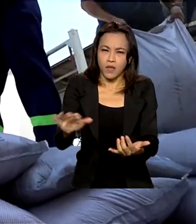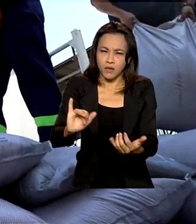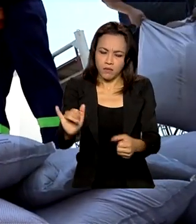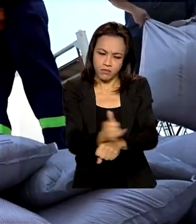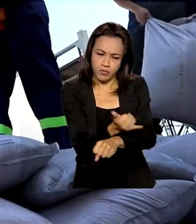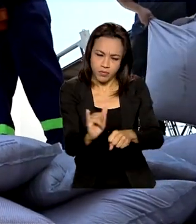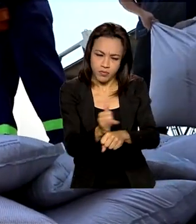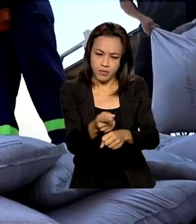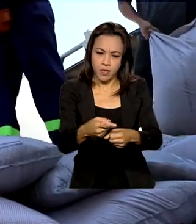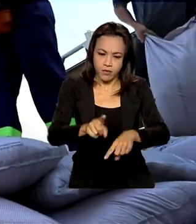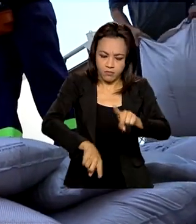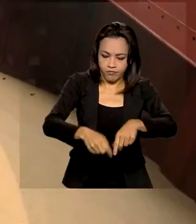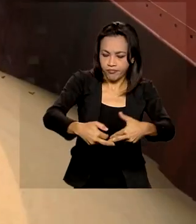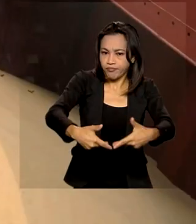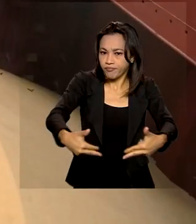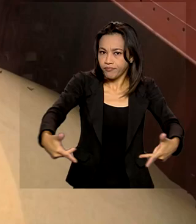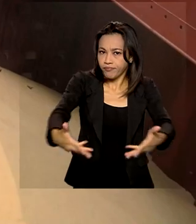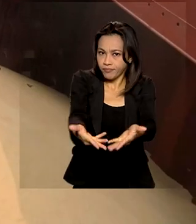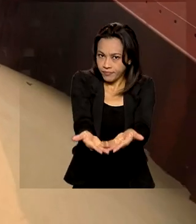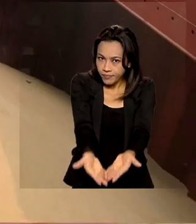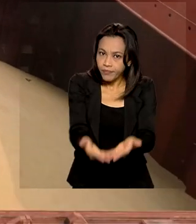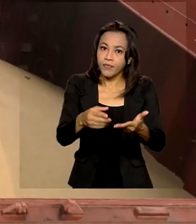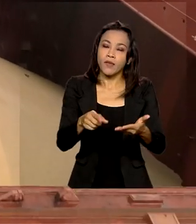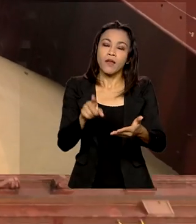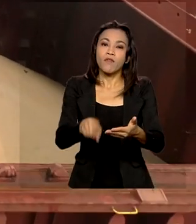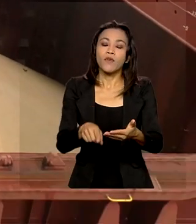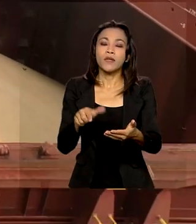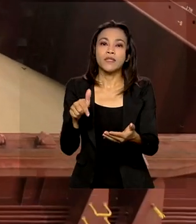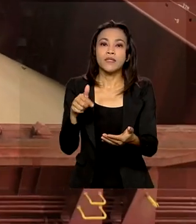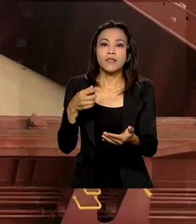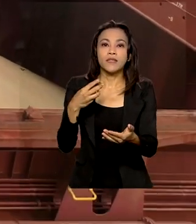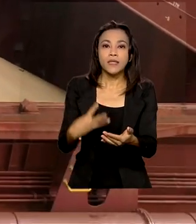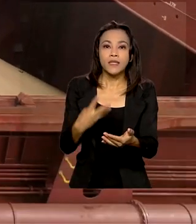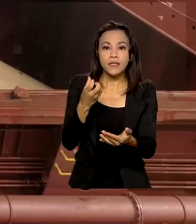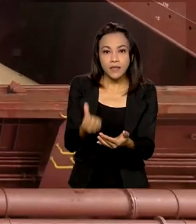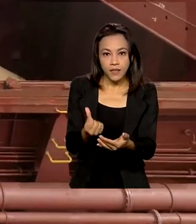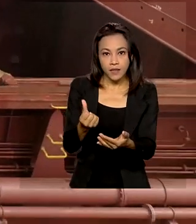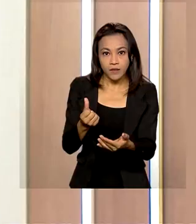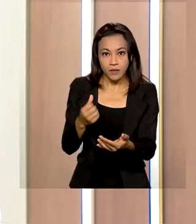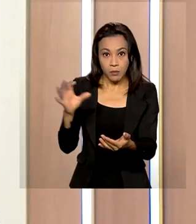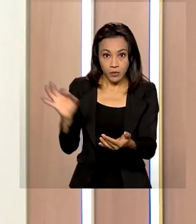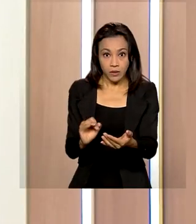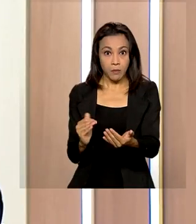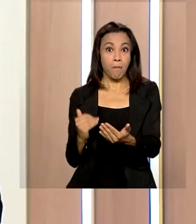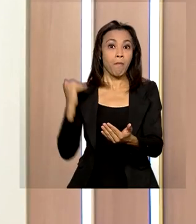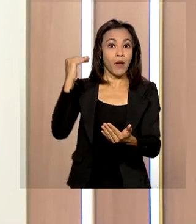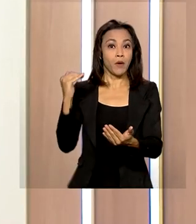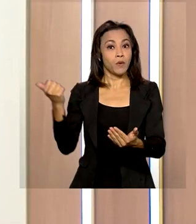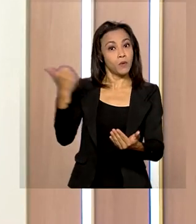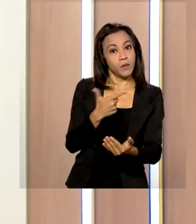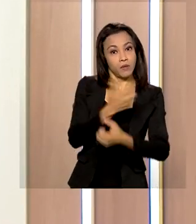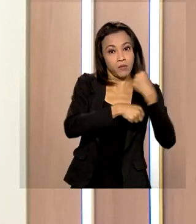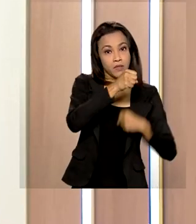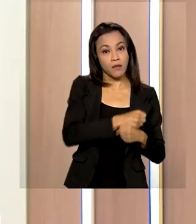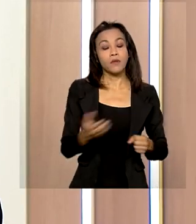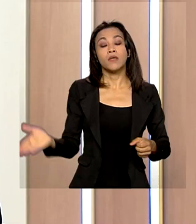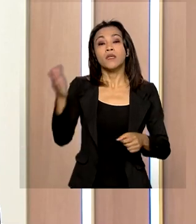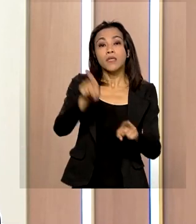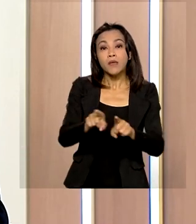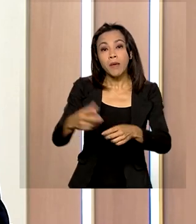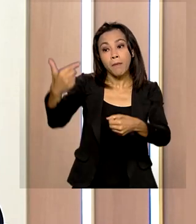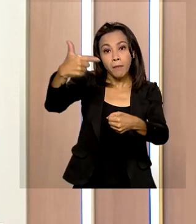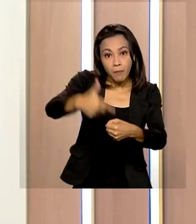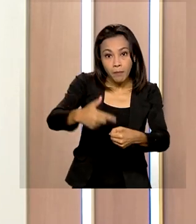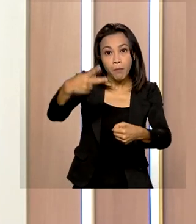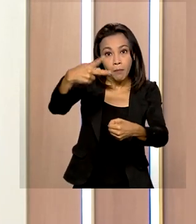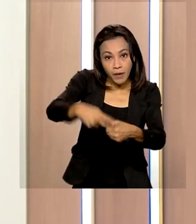agrícolas, cujo resultado foi em torno de 36% maior do que o do ano passado, e também as exportações de petróleo, que se tornam